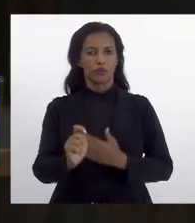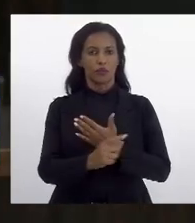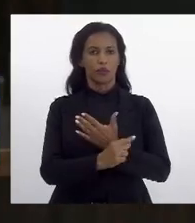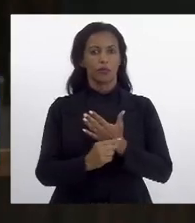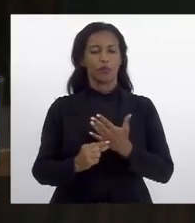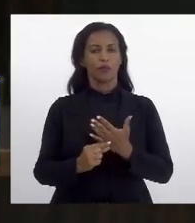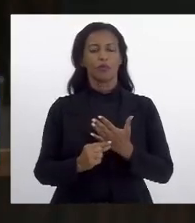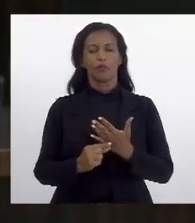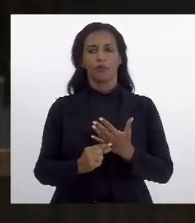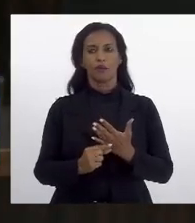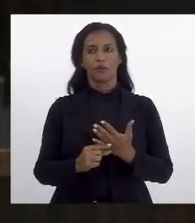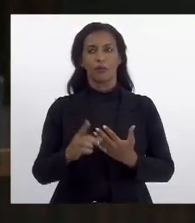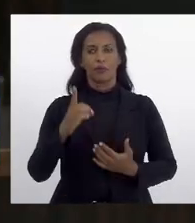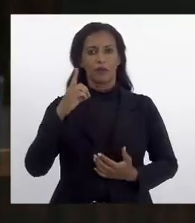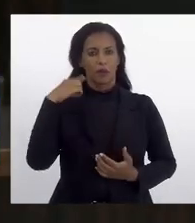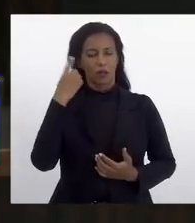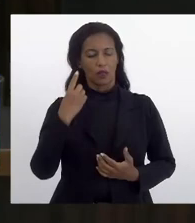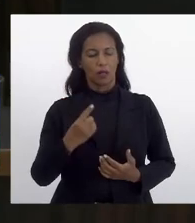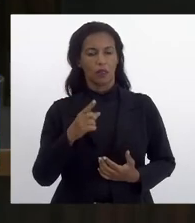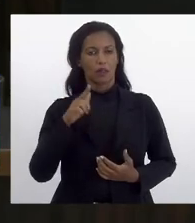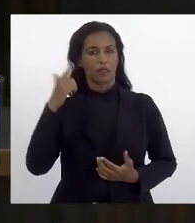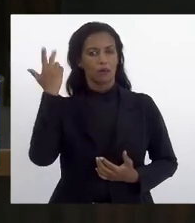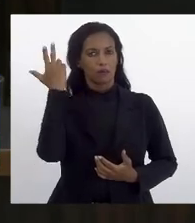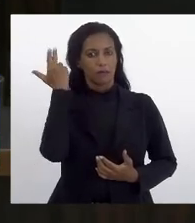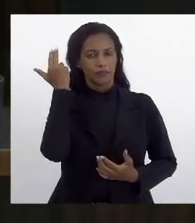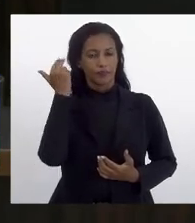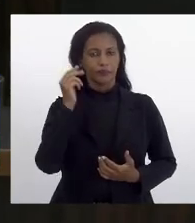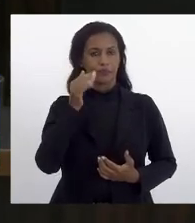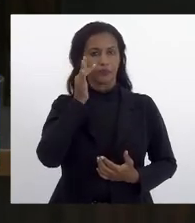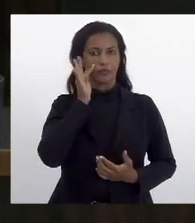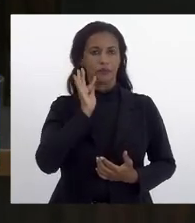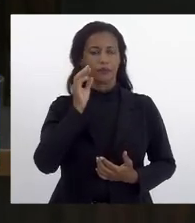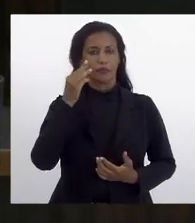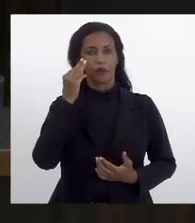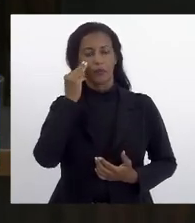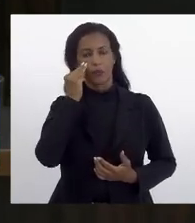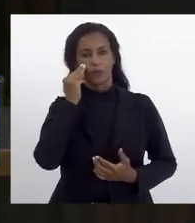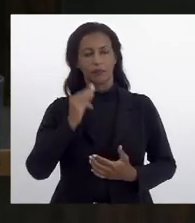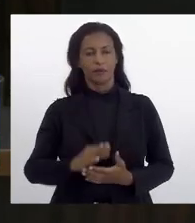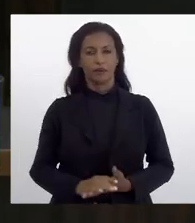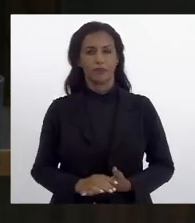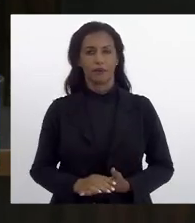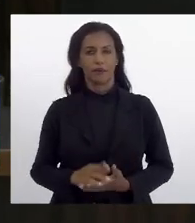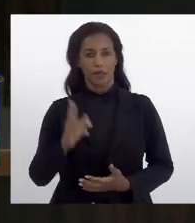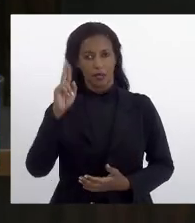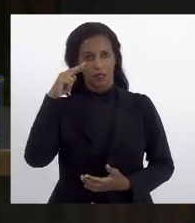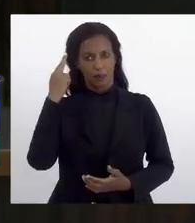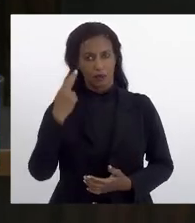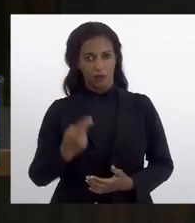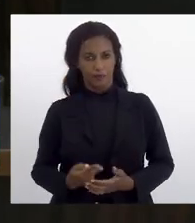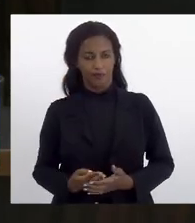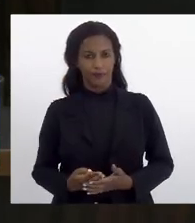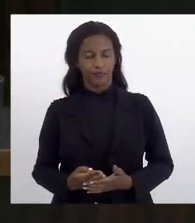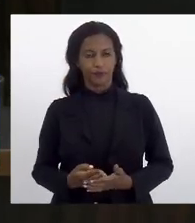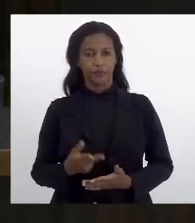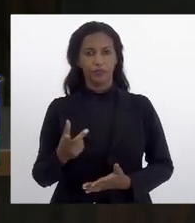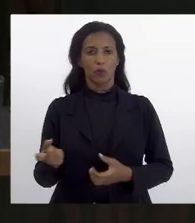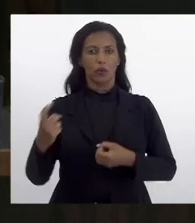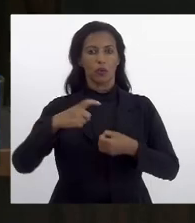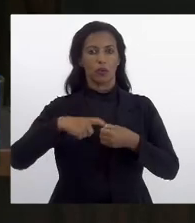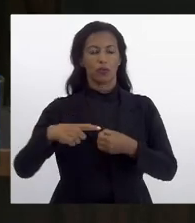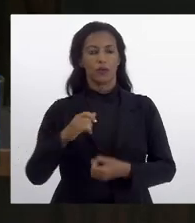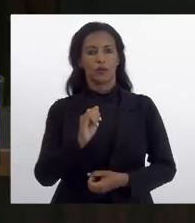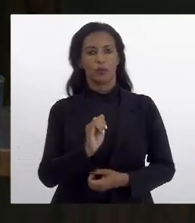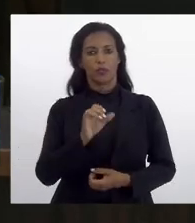dos deputados Dani Monteiro, Eleomar Coelho, Flávio Serafini, Mônica Francisco e Renata Souza, que internaliza o convênio de